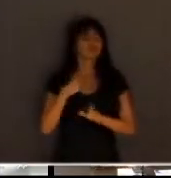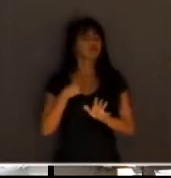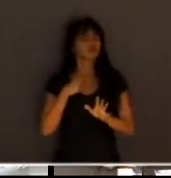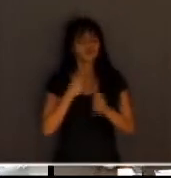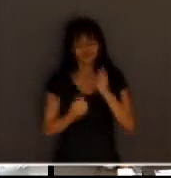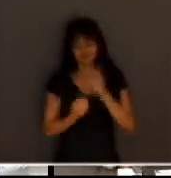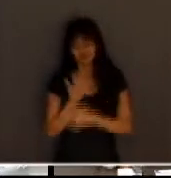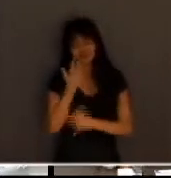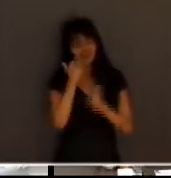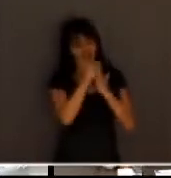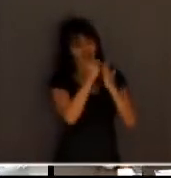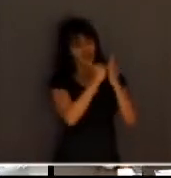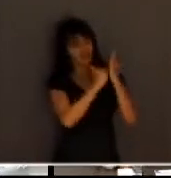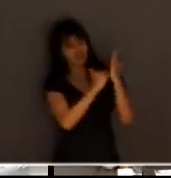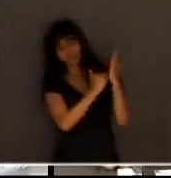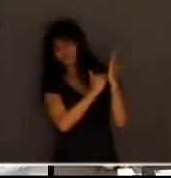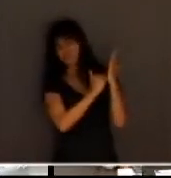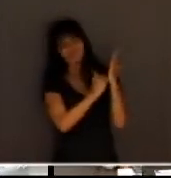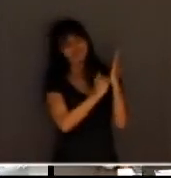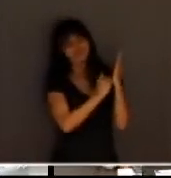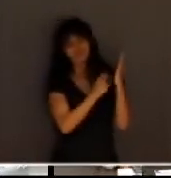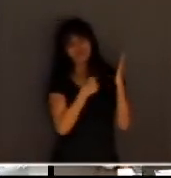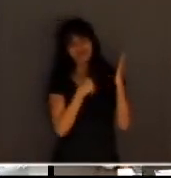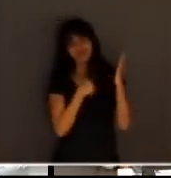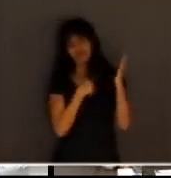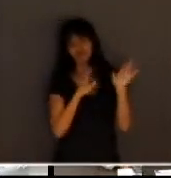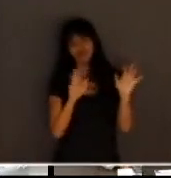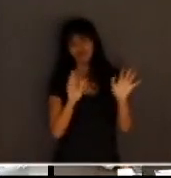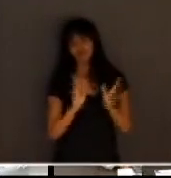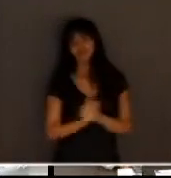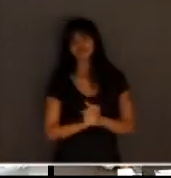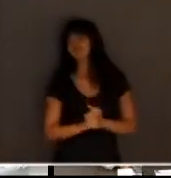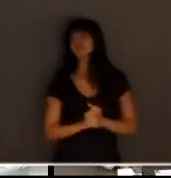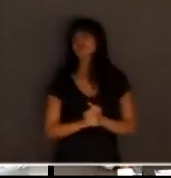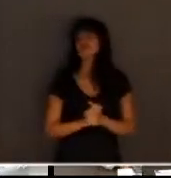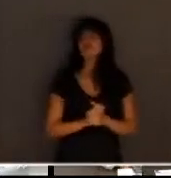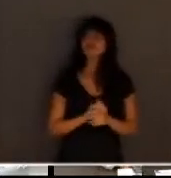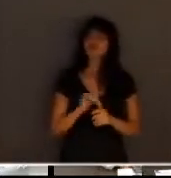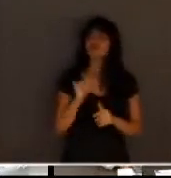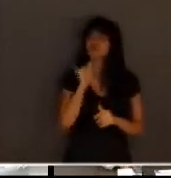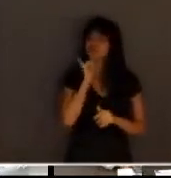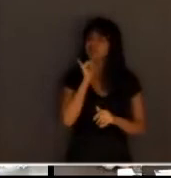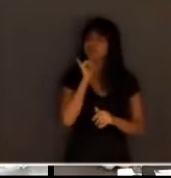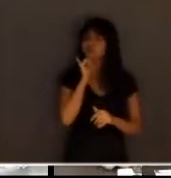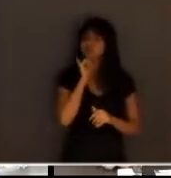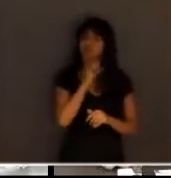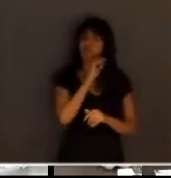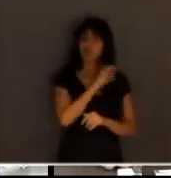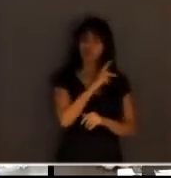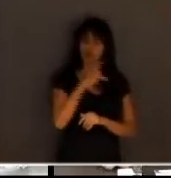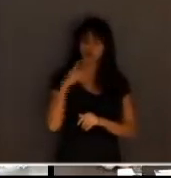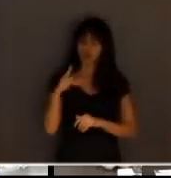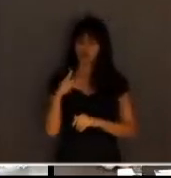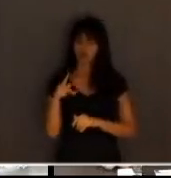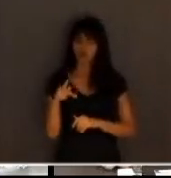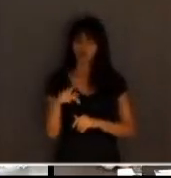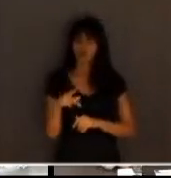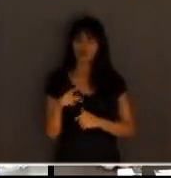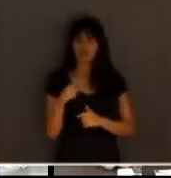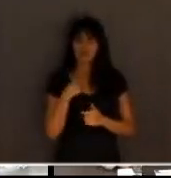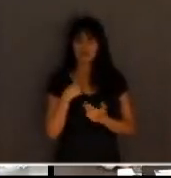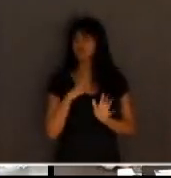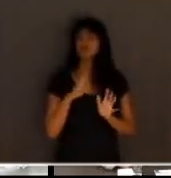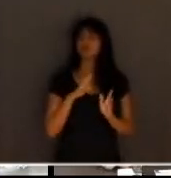podemos criar normas, além de um Código de Processo Penal que é respeitado, ou uma